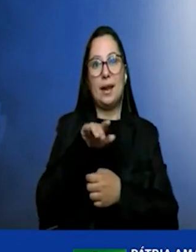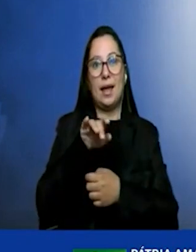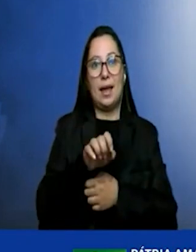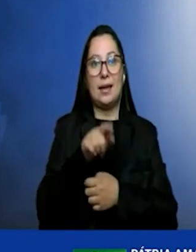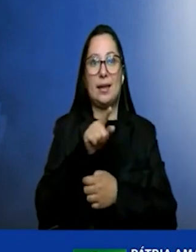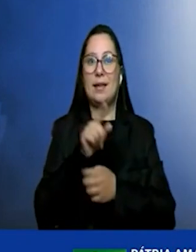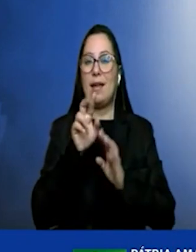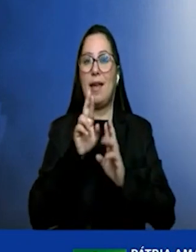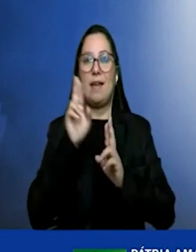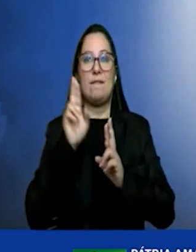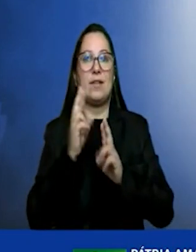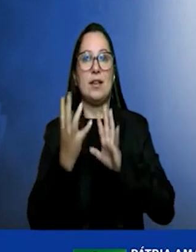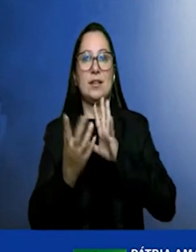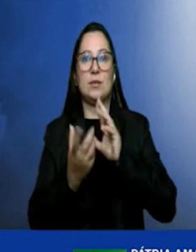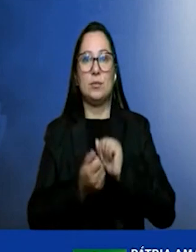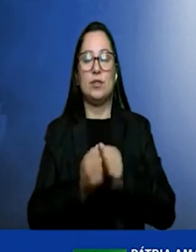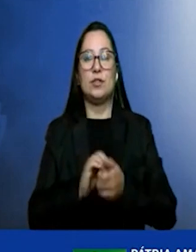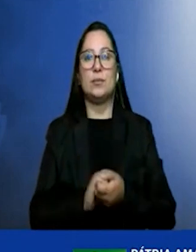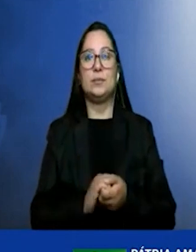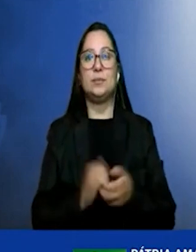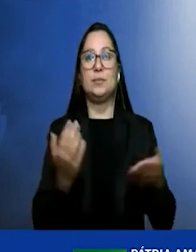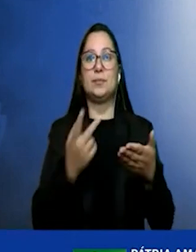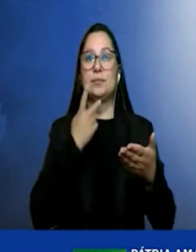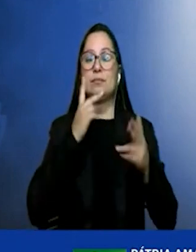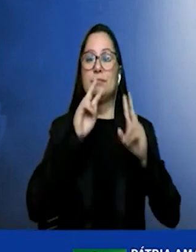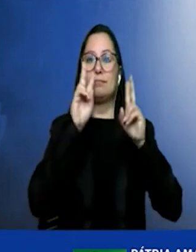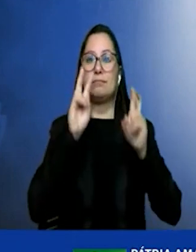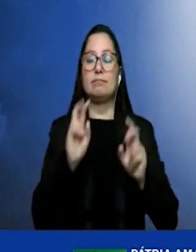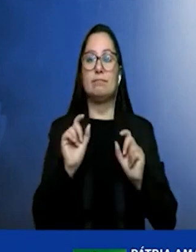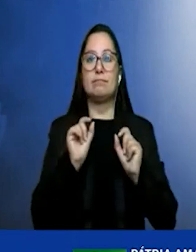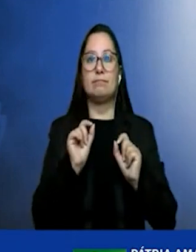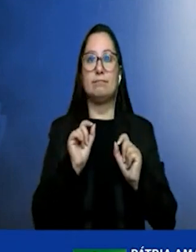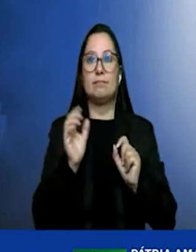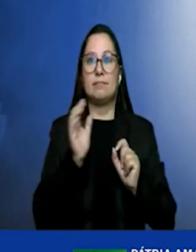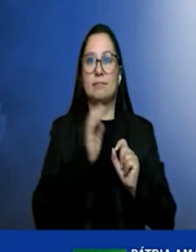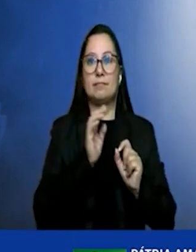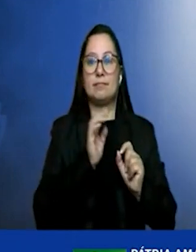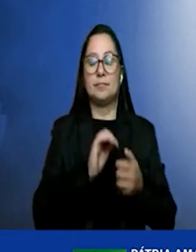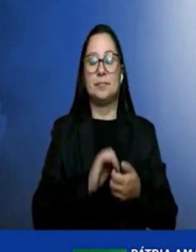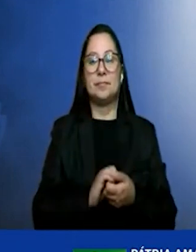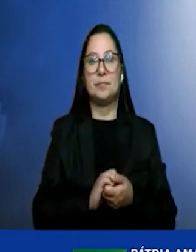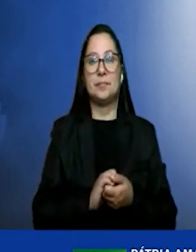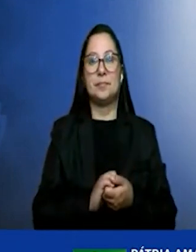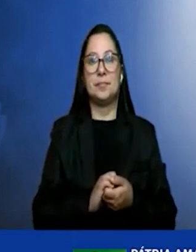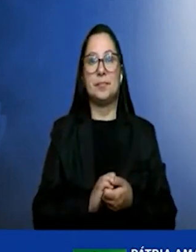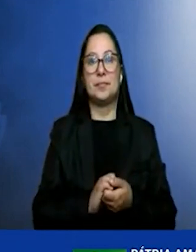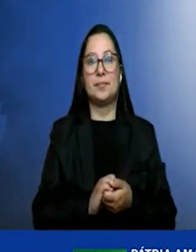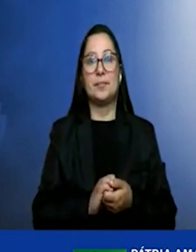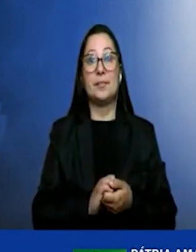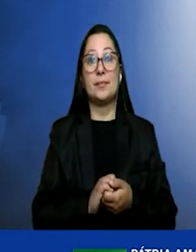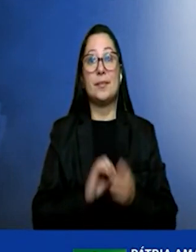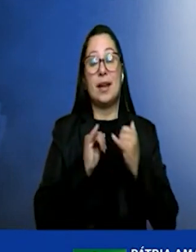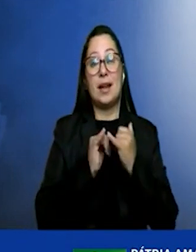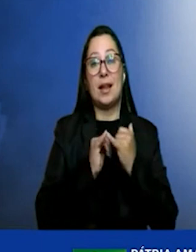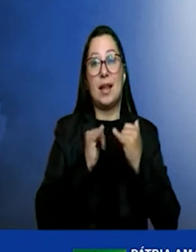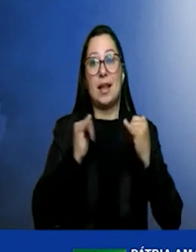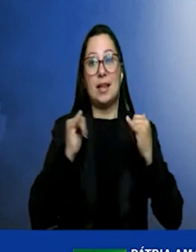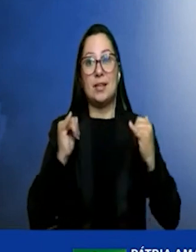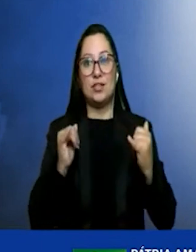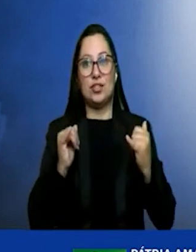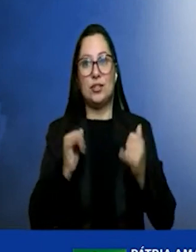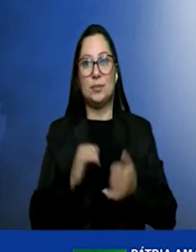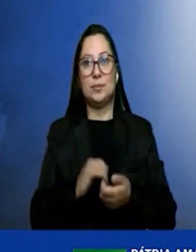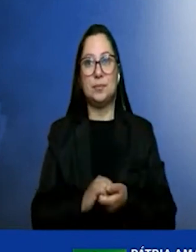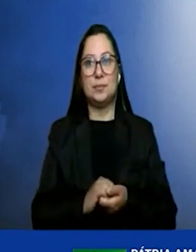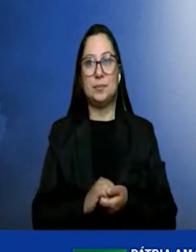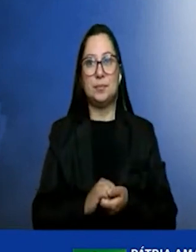e agora falando rapidamente já que a está falando de todo o hidrogênio a gente precisa obter energia vou passar aqui mais rápido colega